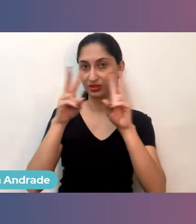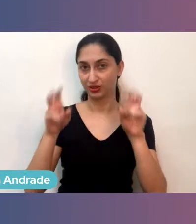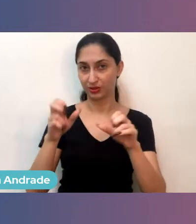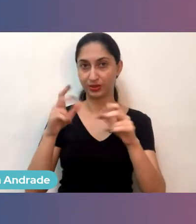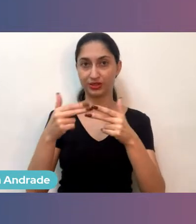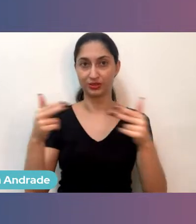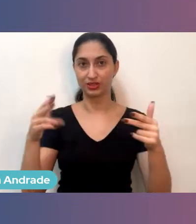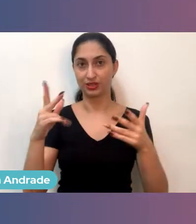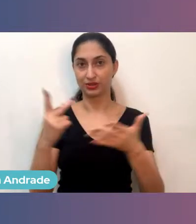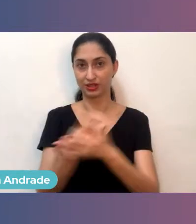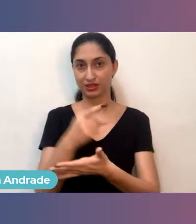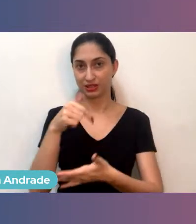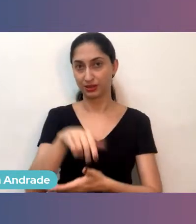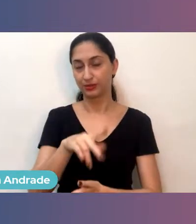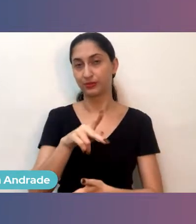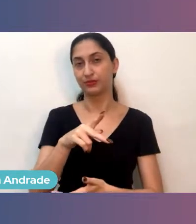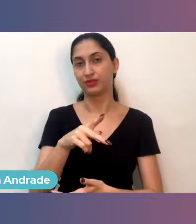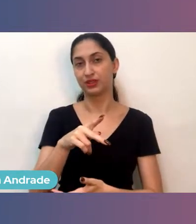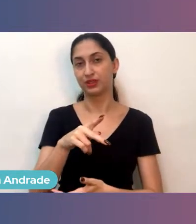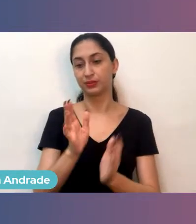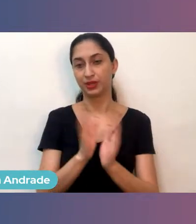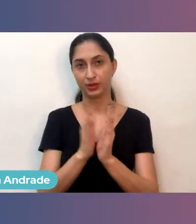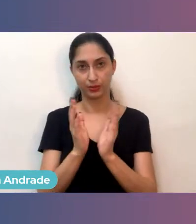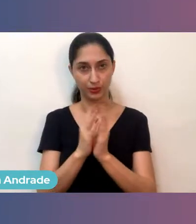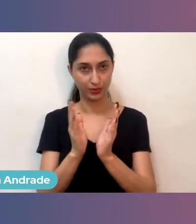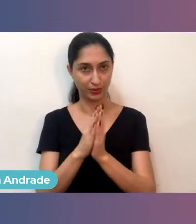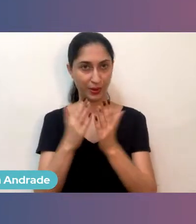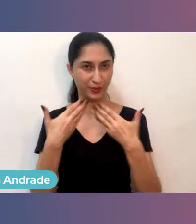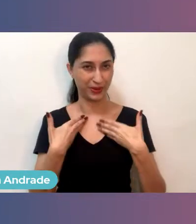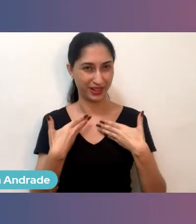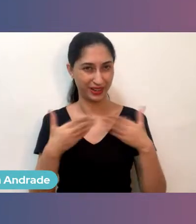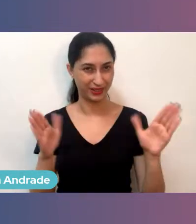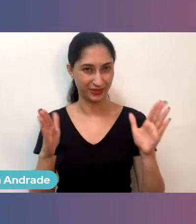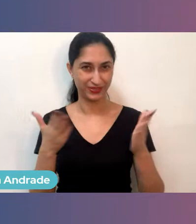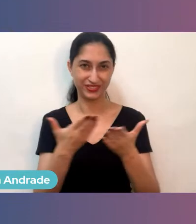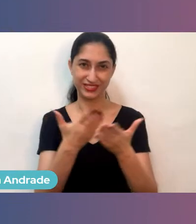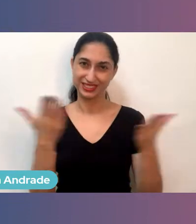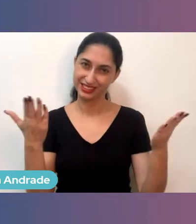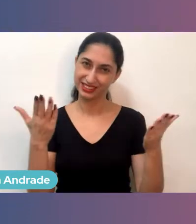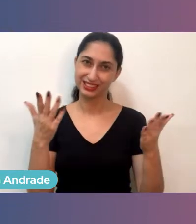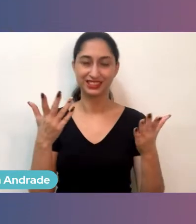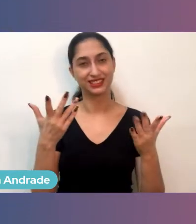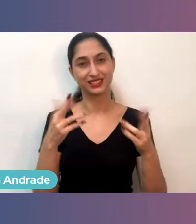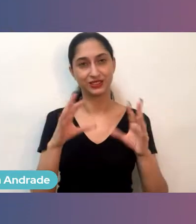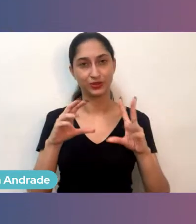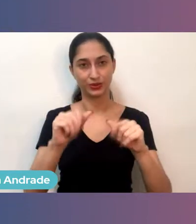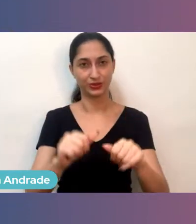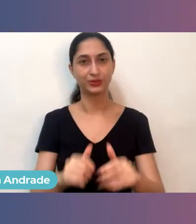Pernambuco e está aberta aí para vocês, com o coração aberto para negócios, para tudo.